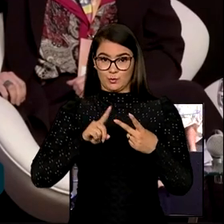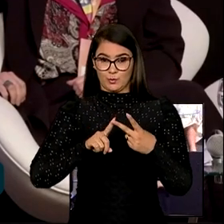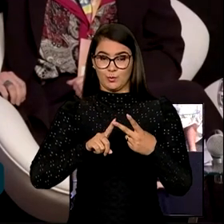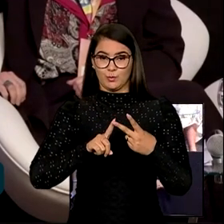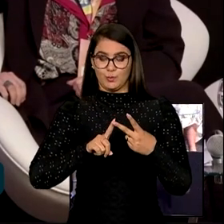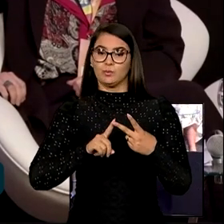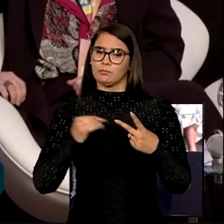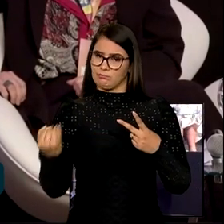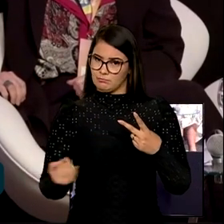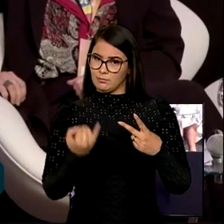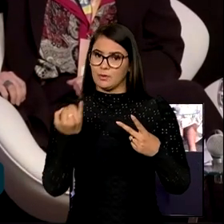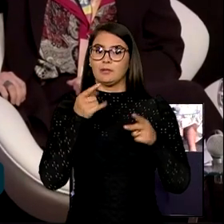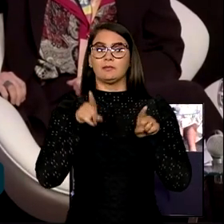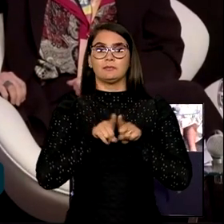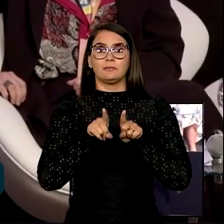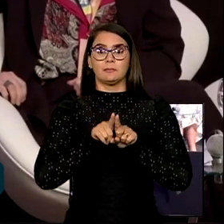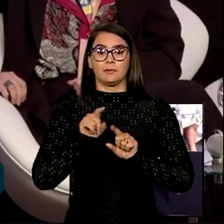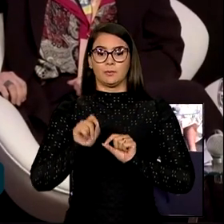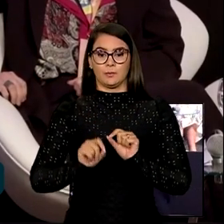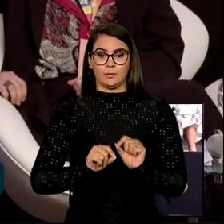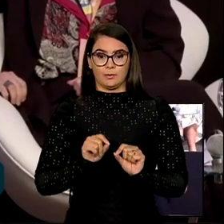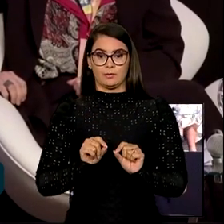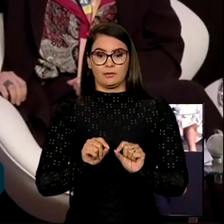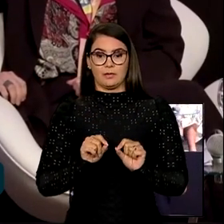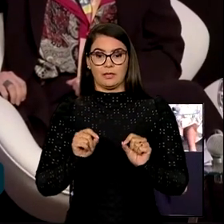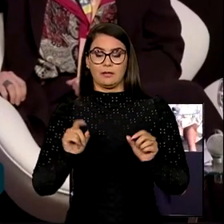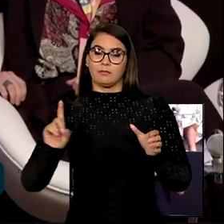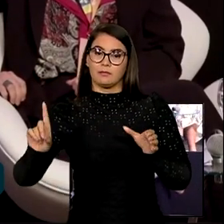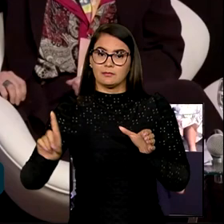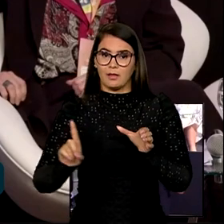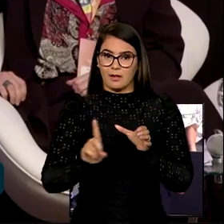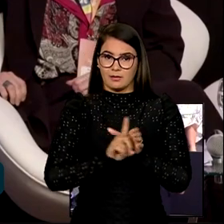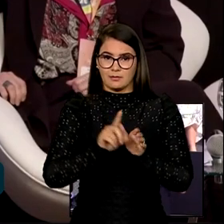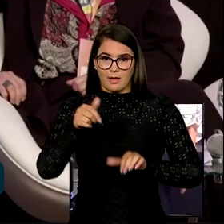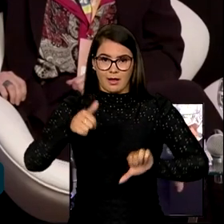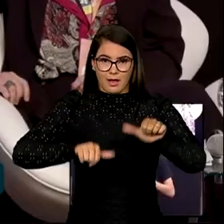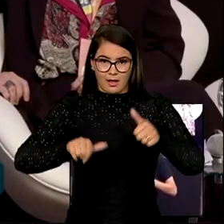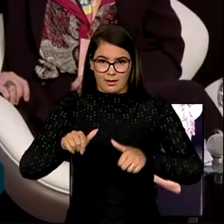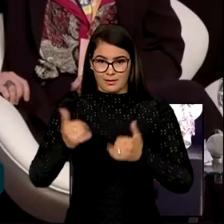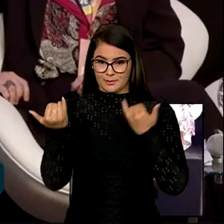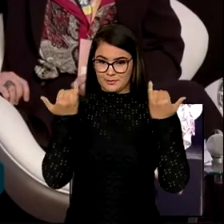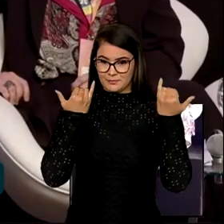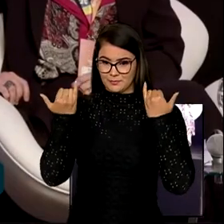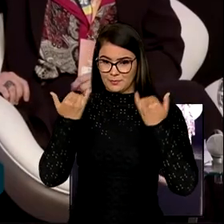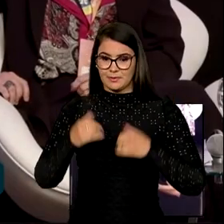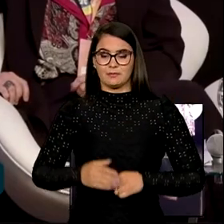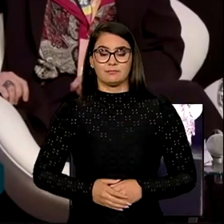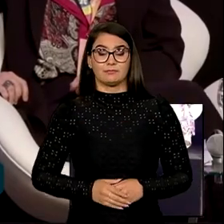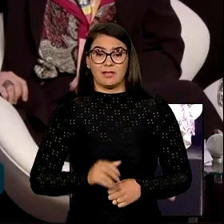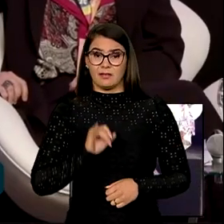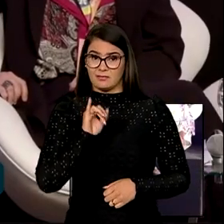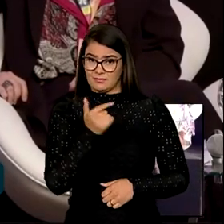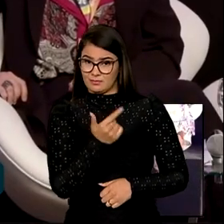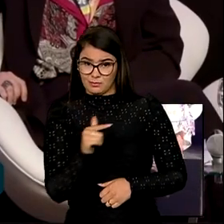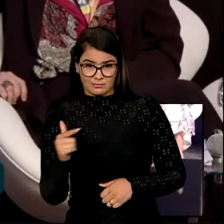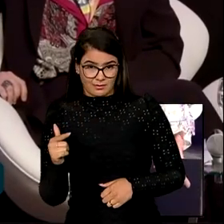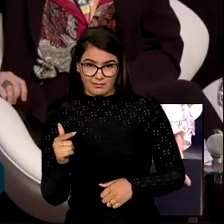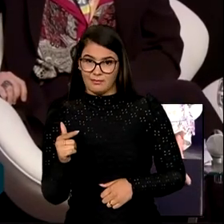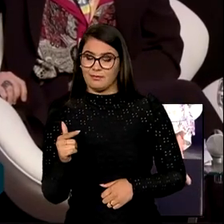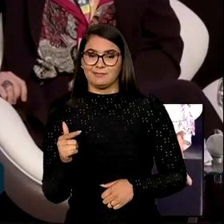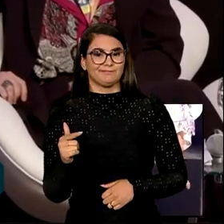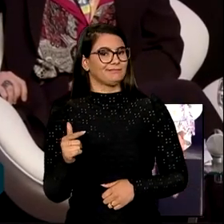não menos importante da integração e análise dos dados. Sem isso, não teremos